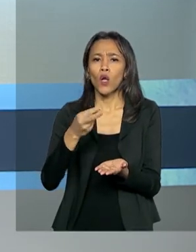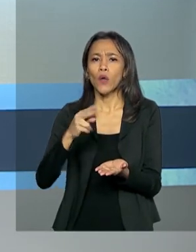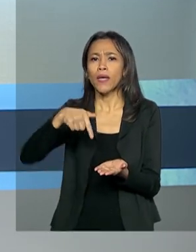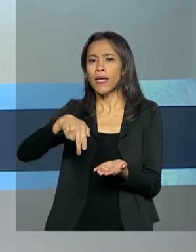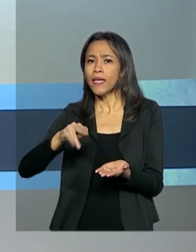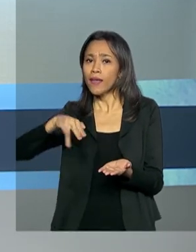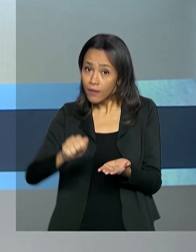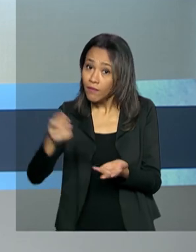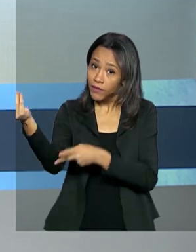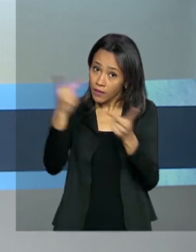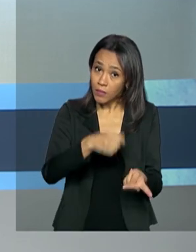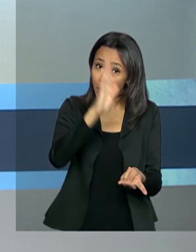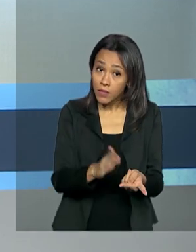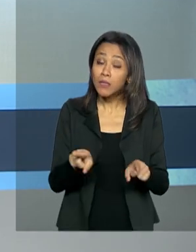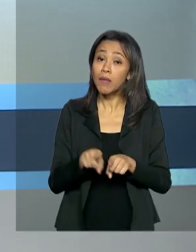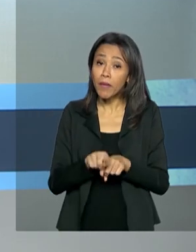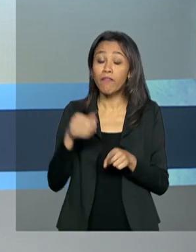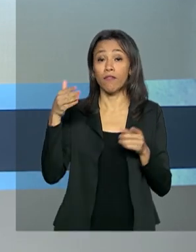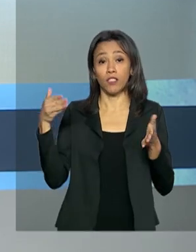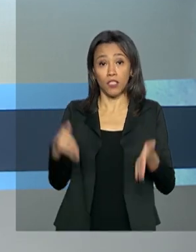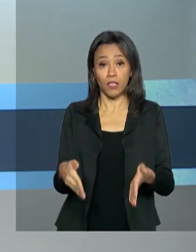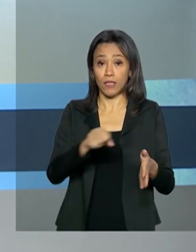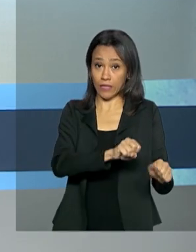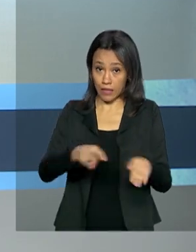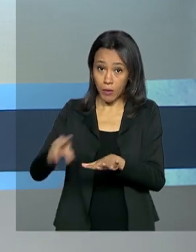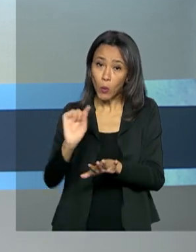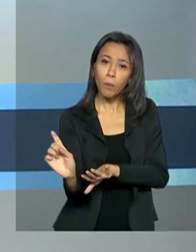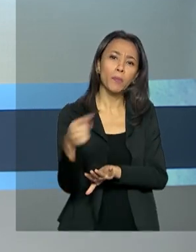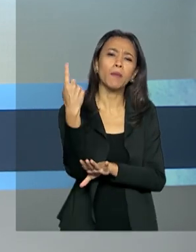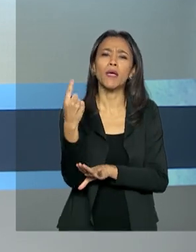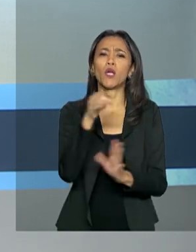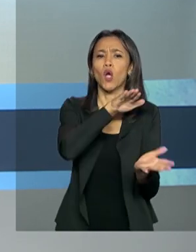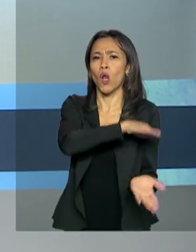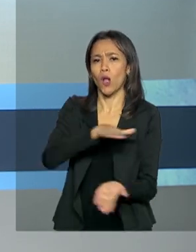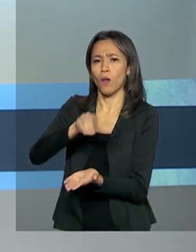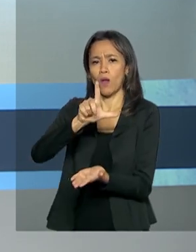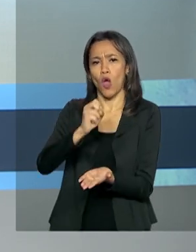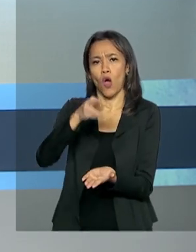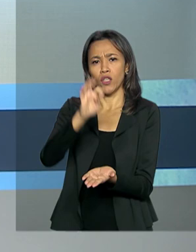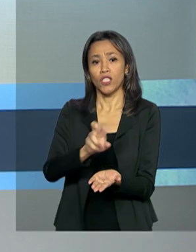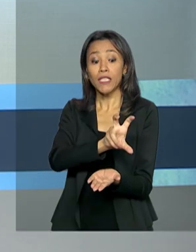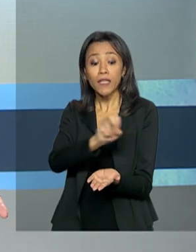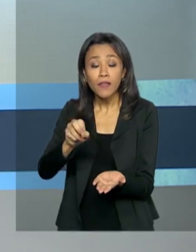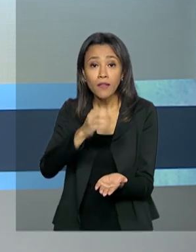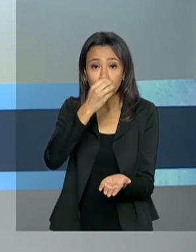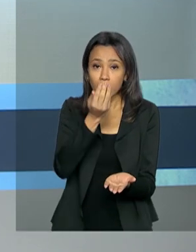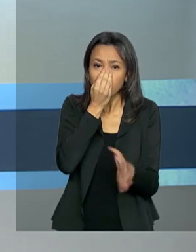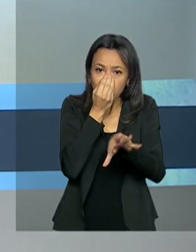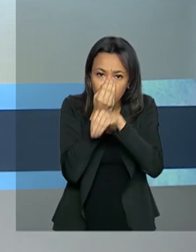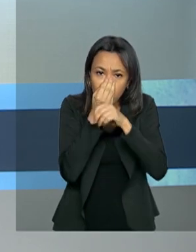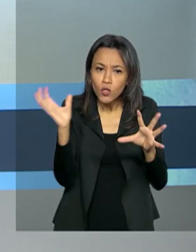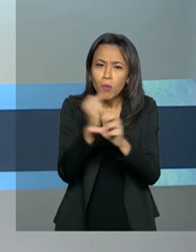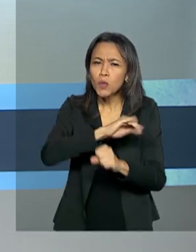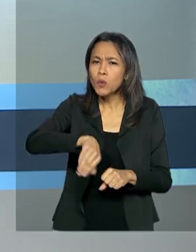Itamaraty, também está prevista para chegar nesta semana o primeiro lote de 500 respiradores de um total de mil equipamentos